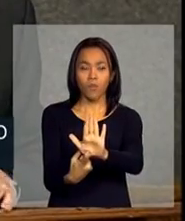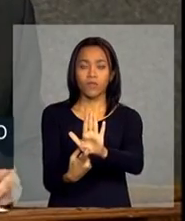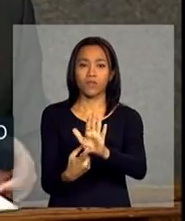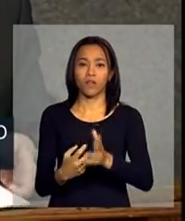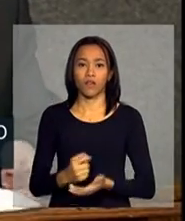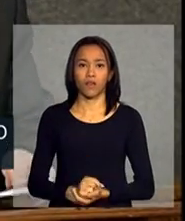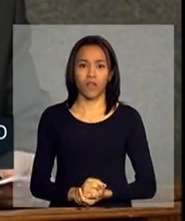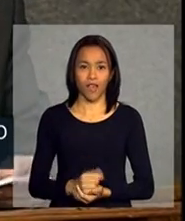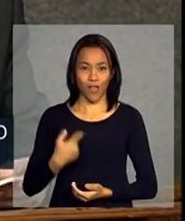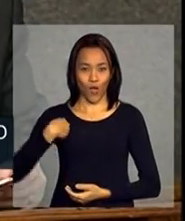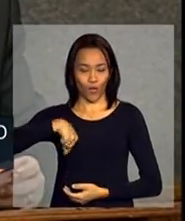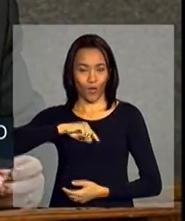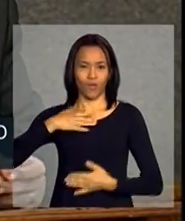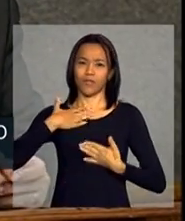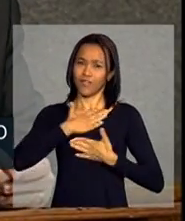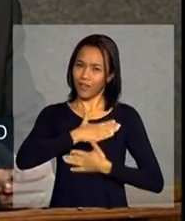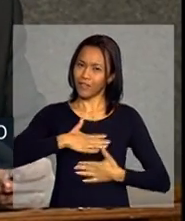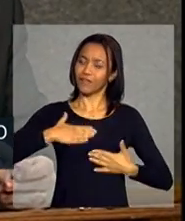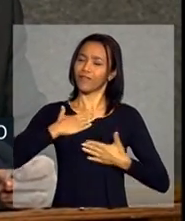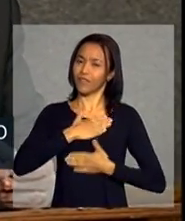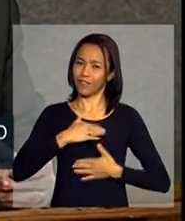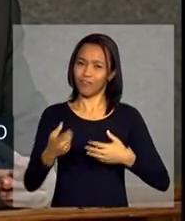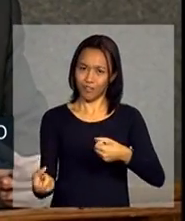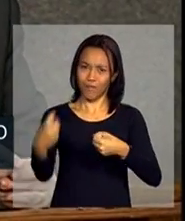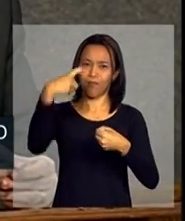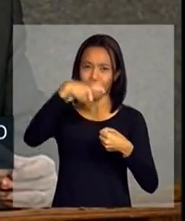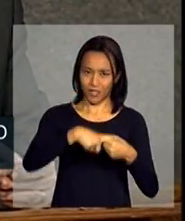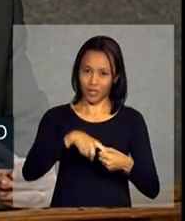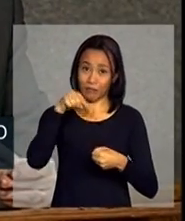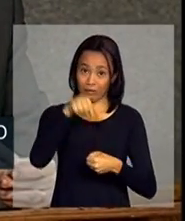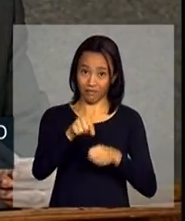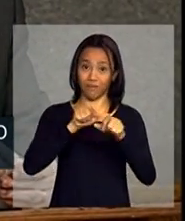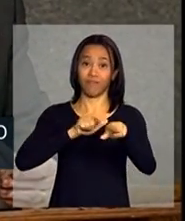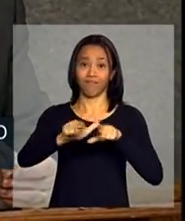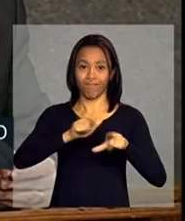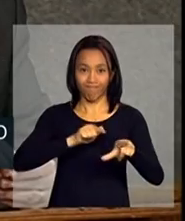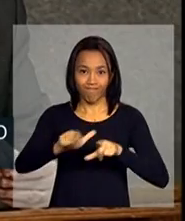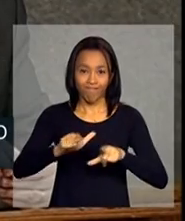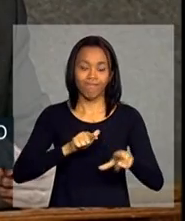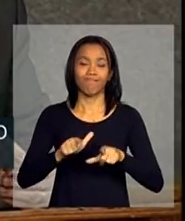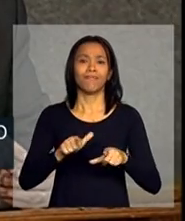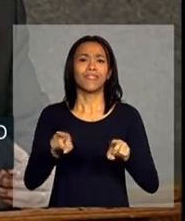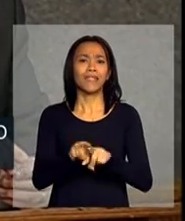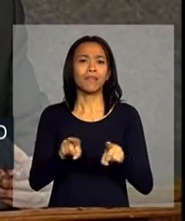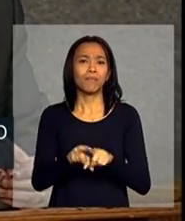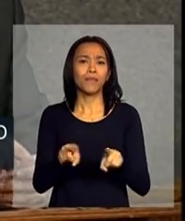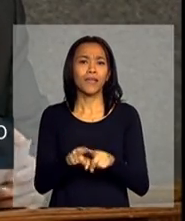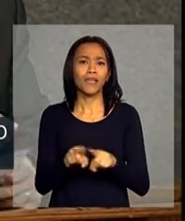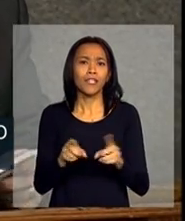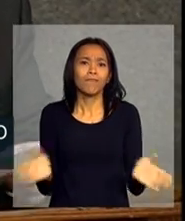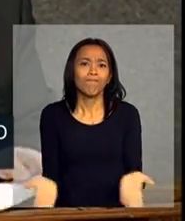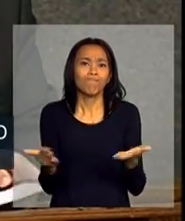nossa satisfação de ser parceiros desta iniciativa, mobilizando o extraordinário talento de pesquisa